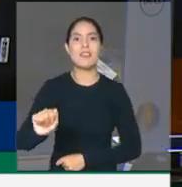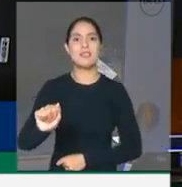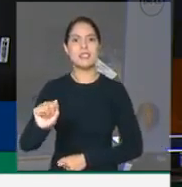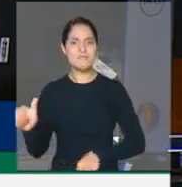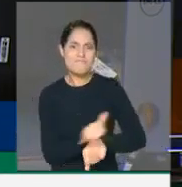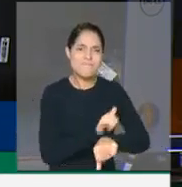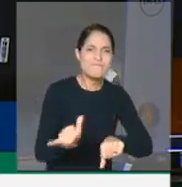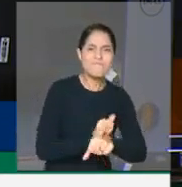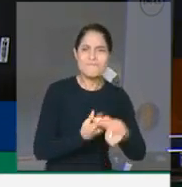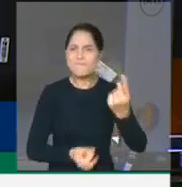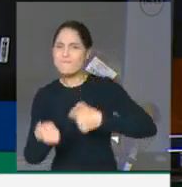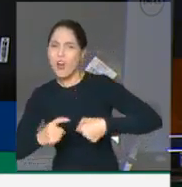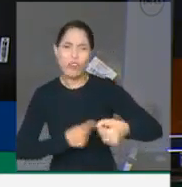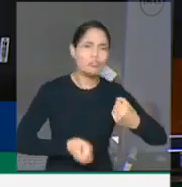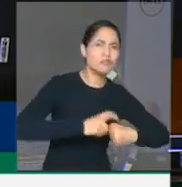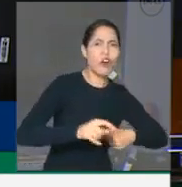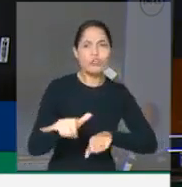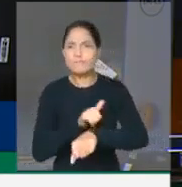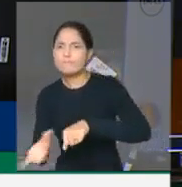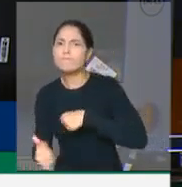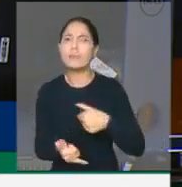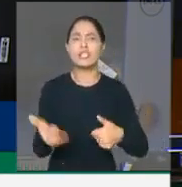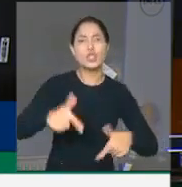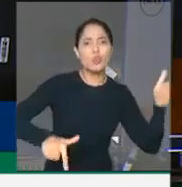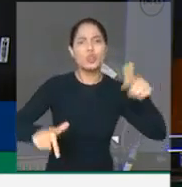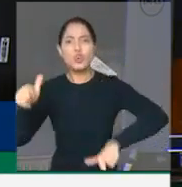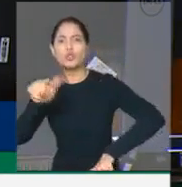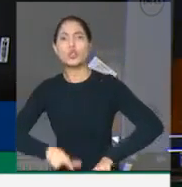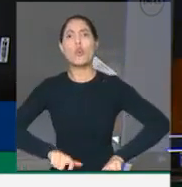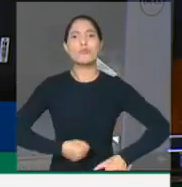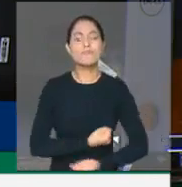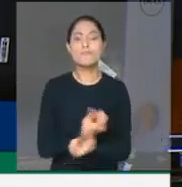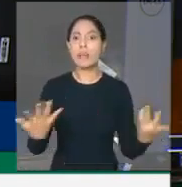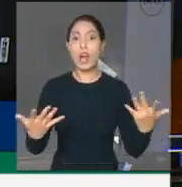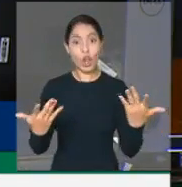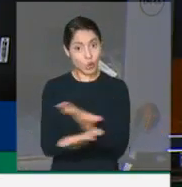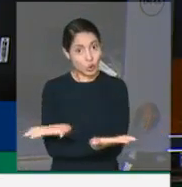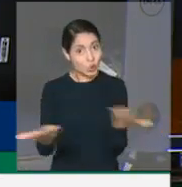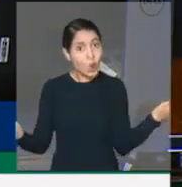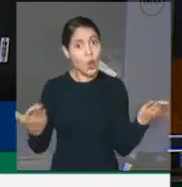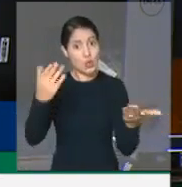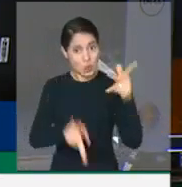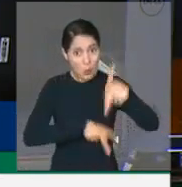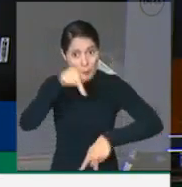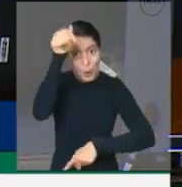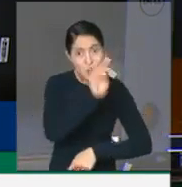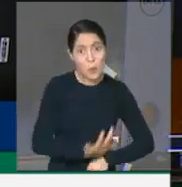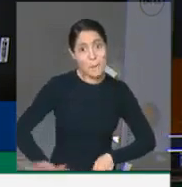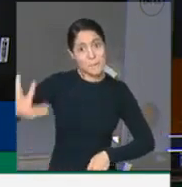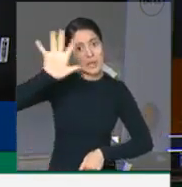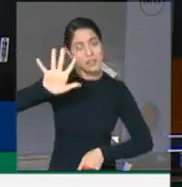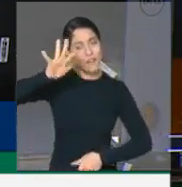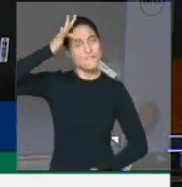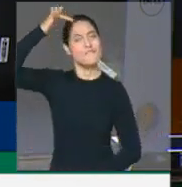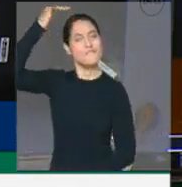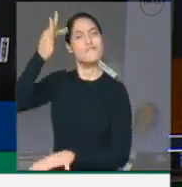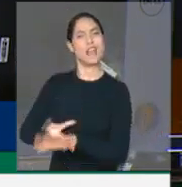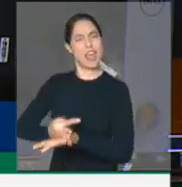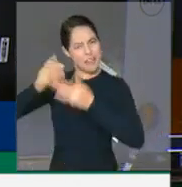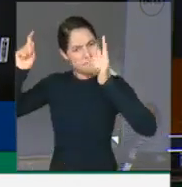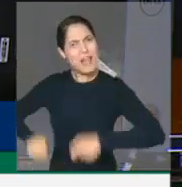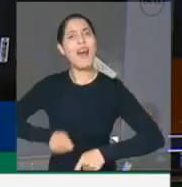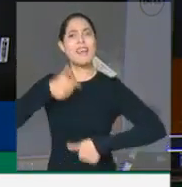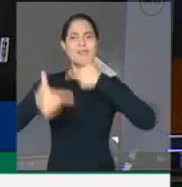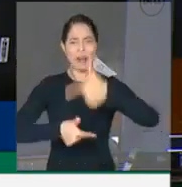Essas, aliás, são as únicas armas que nós, brasileiros, devemos portar. A fé na capacidade de